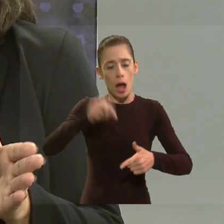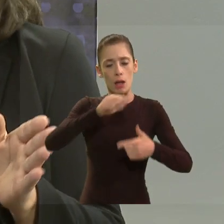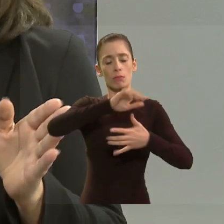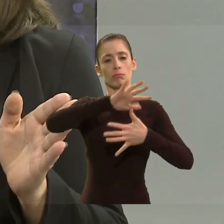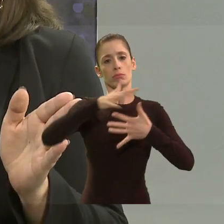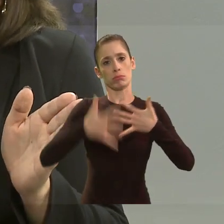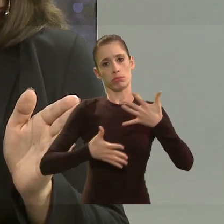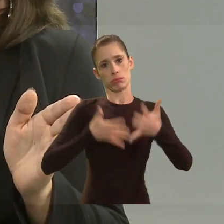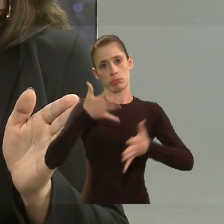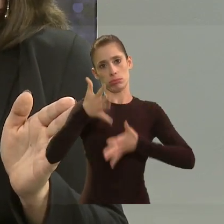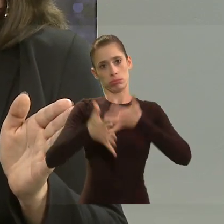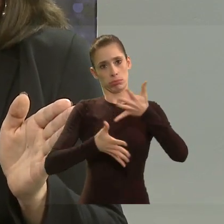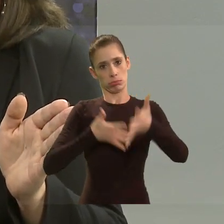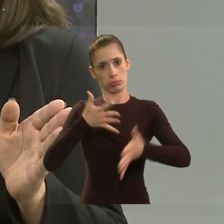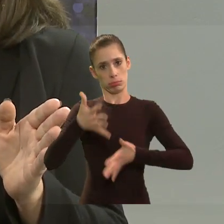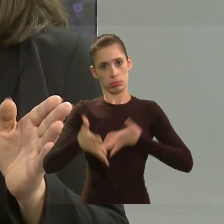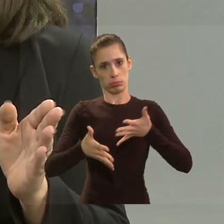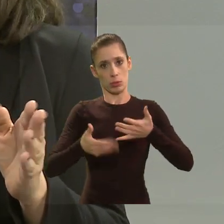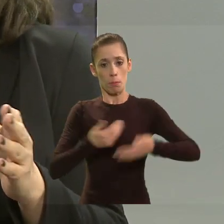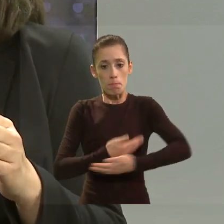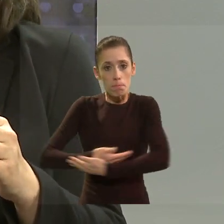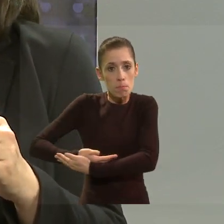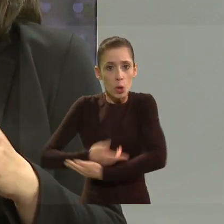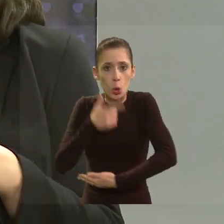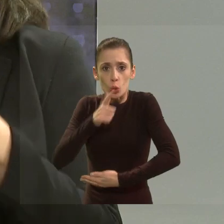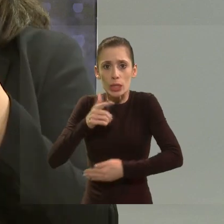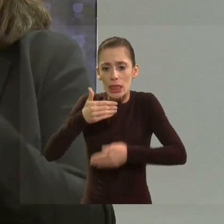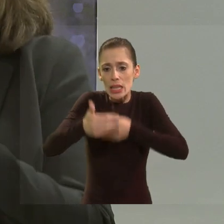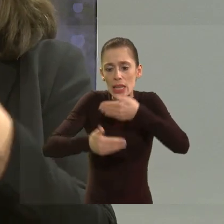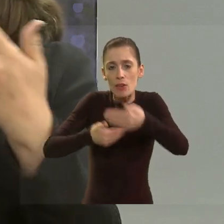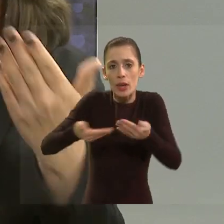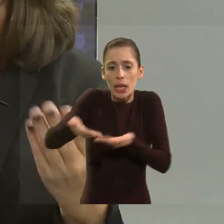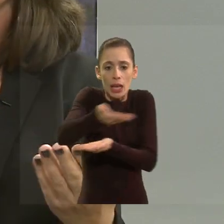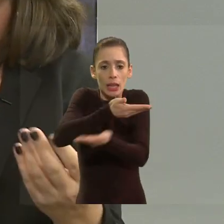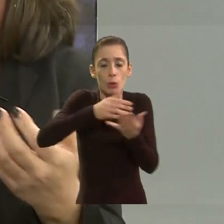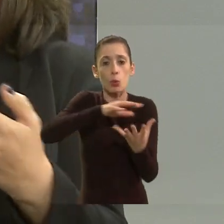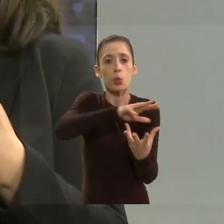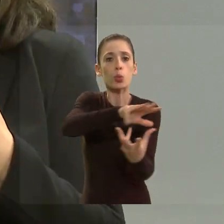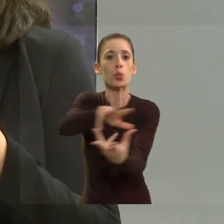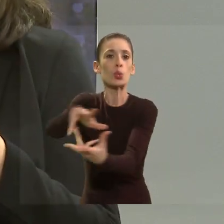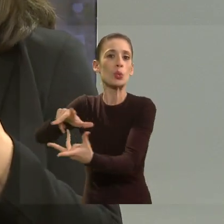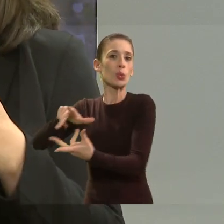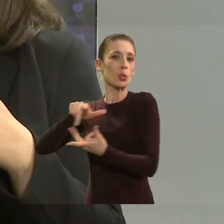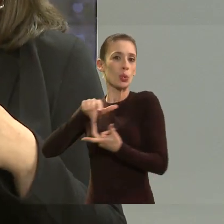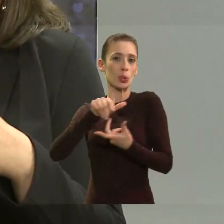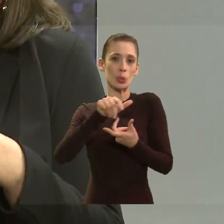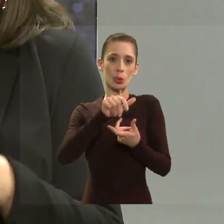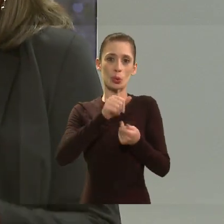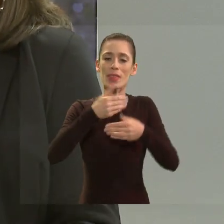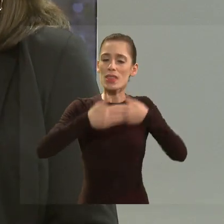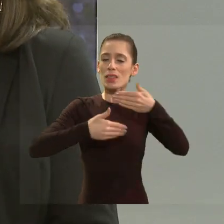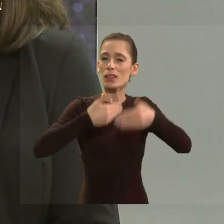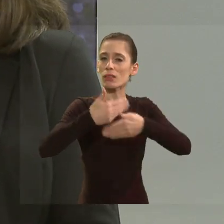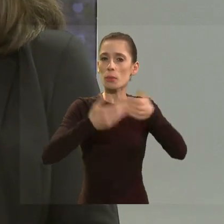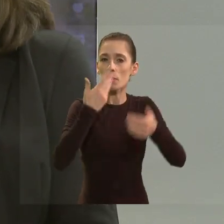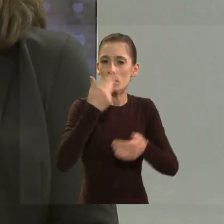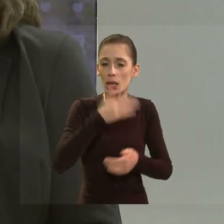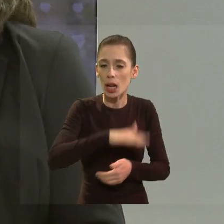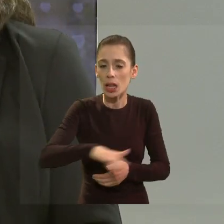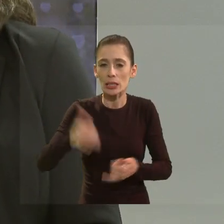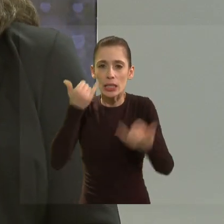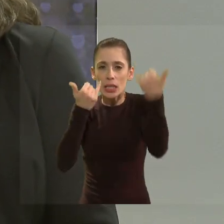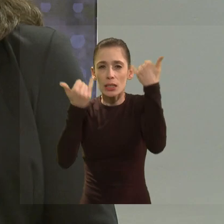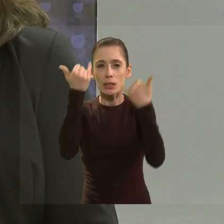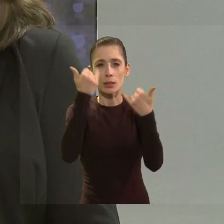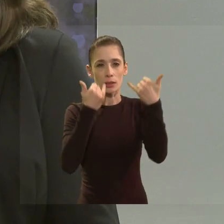sinais para que ela possa se desenvolver interagir ter essas informações ter o desenvolvimento